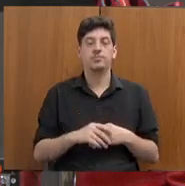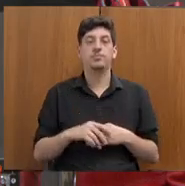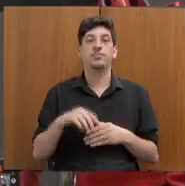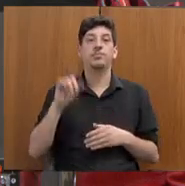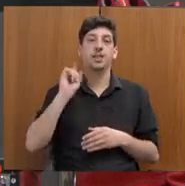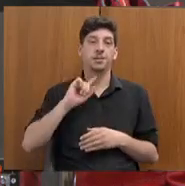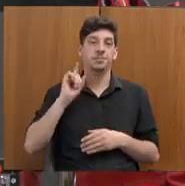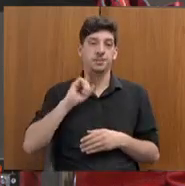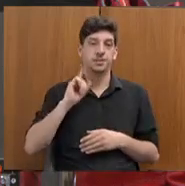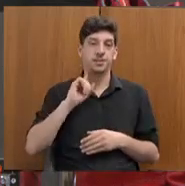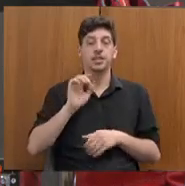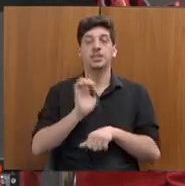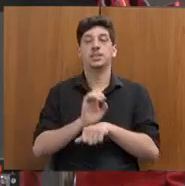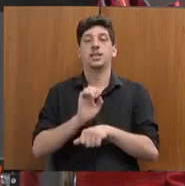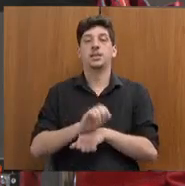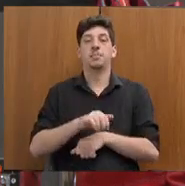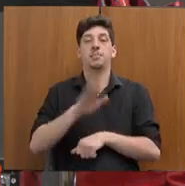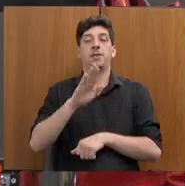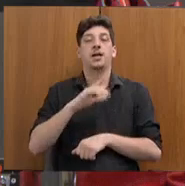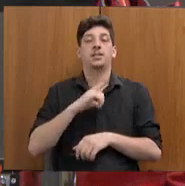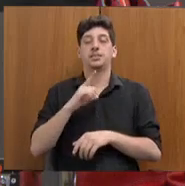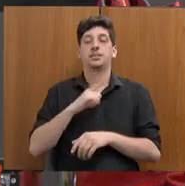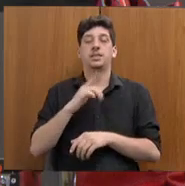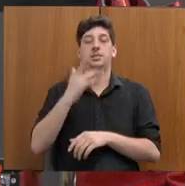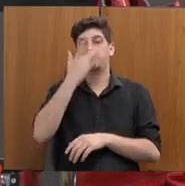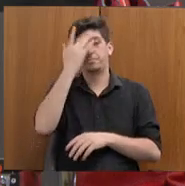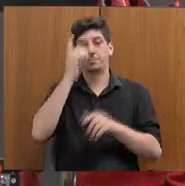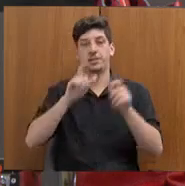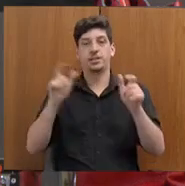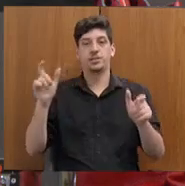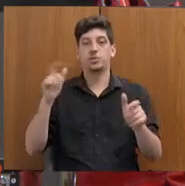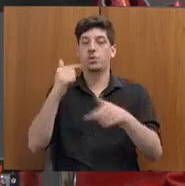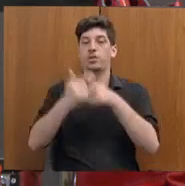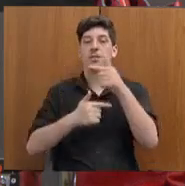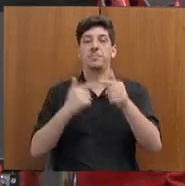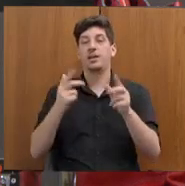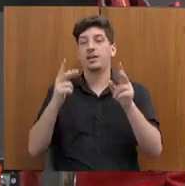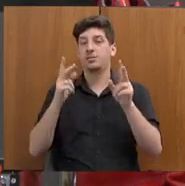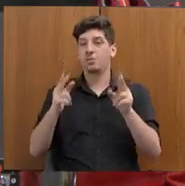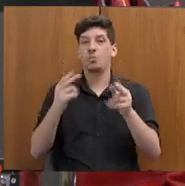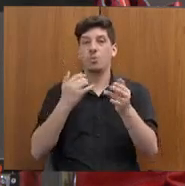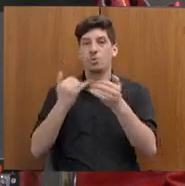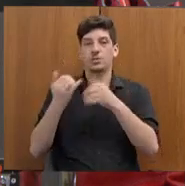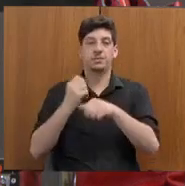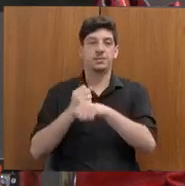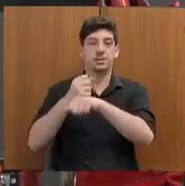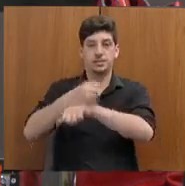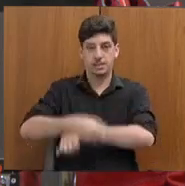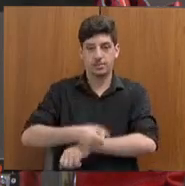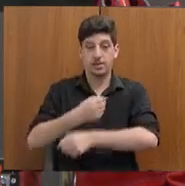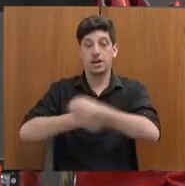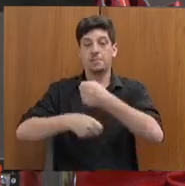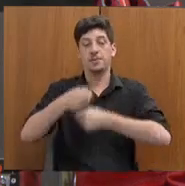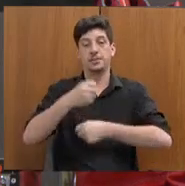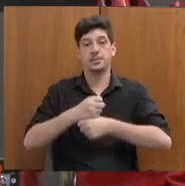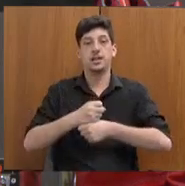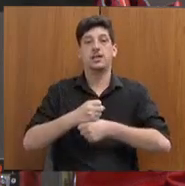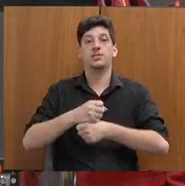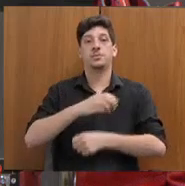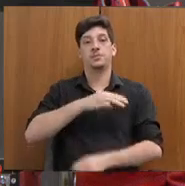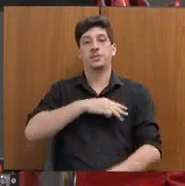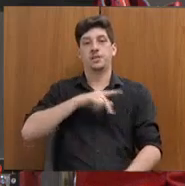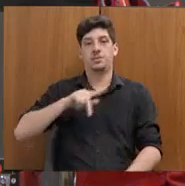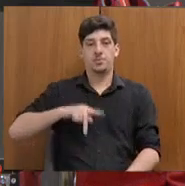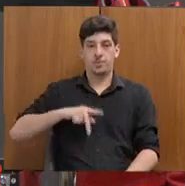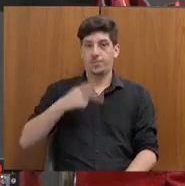o Estado, com o maior número de trabalhadores em estado de trabalho análogo à escravidão, no ano passado, segundo o Ministério Público, a maior